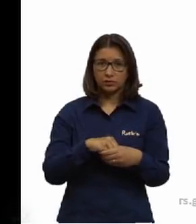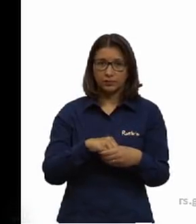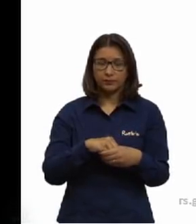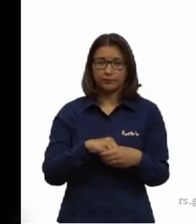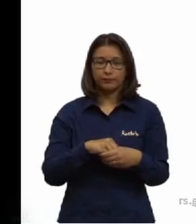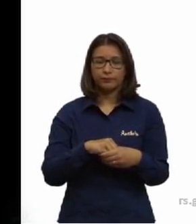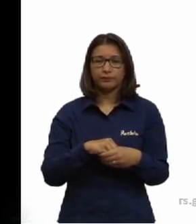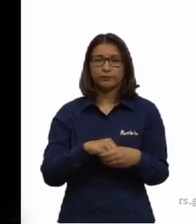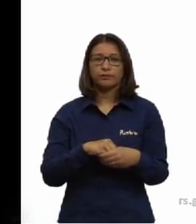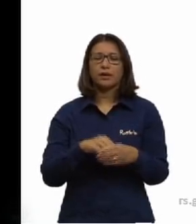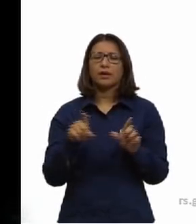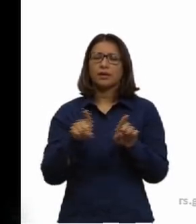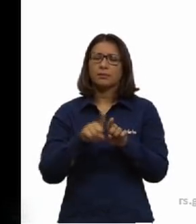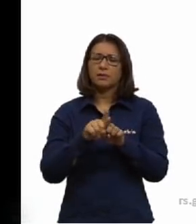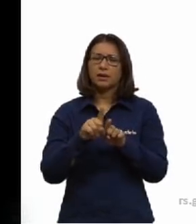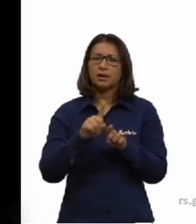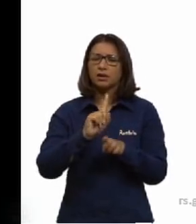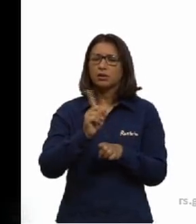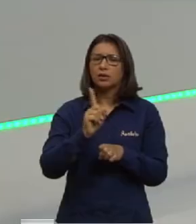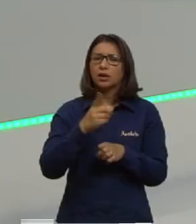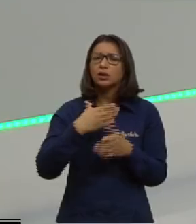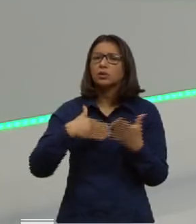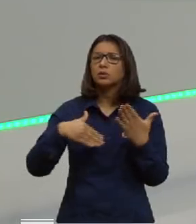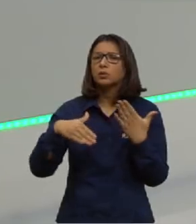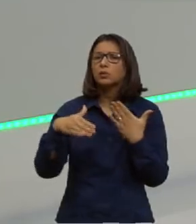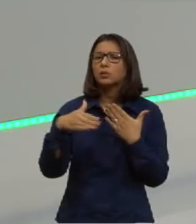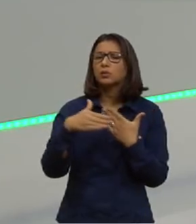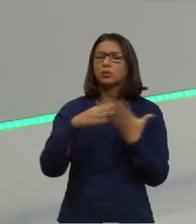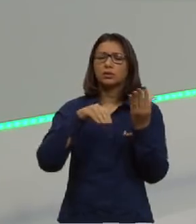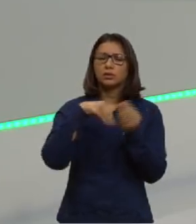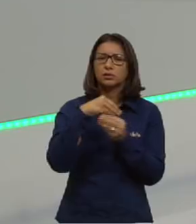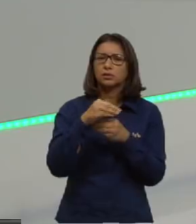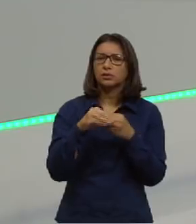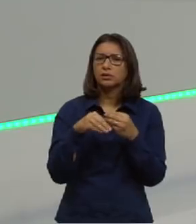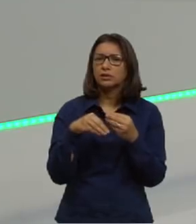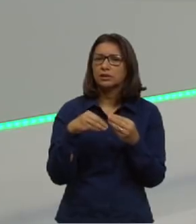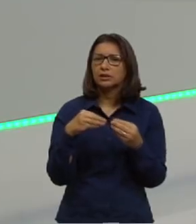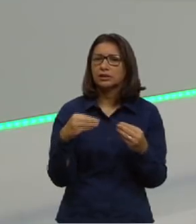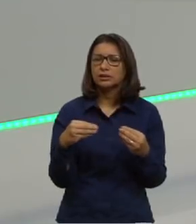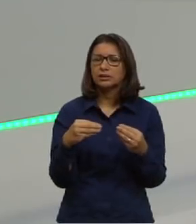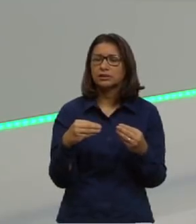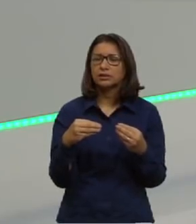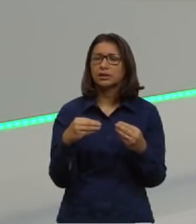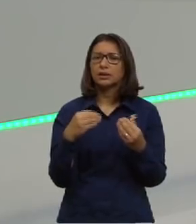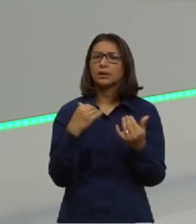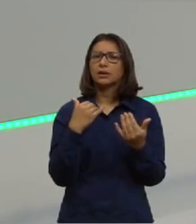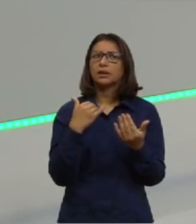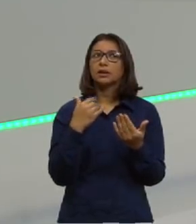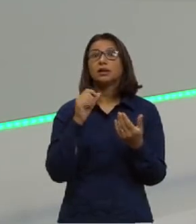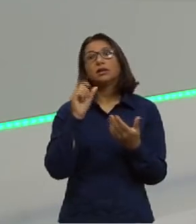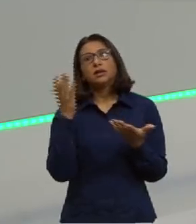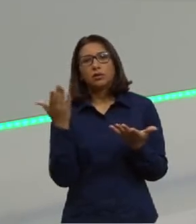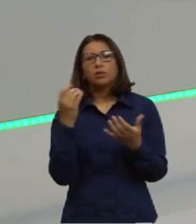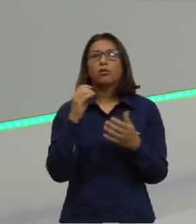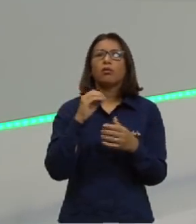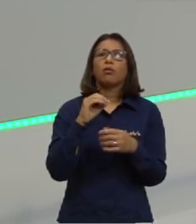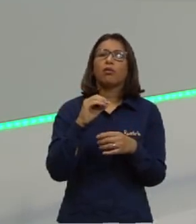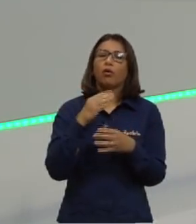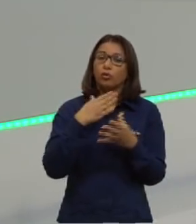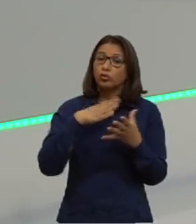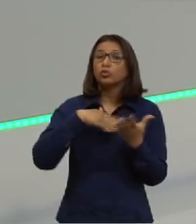ressaltar que nem todas as substâncias, quer dizer, todas as substâncias